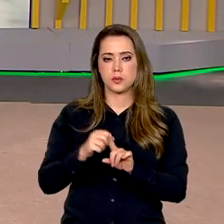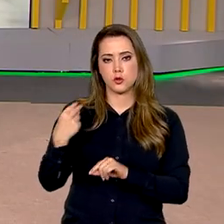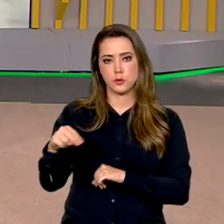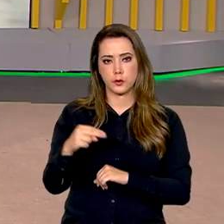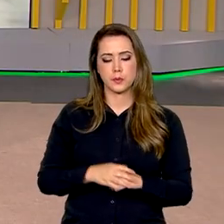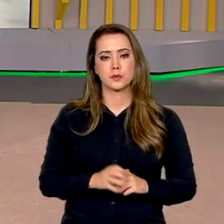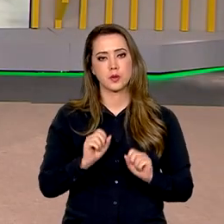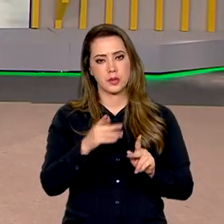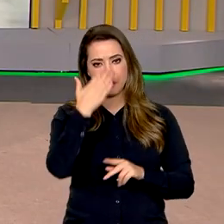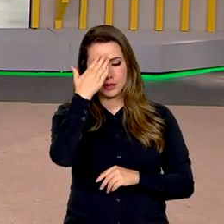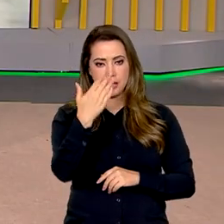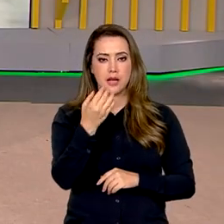Obrigado pelas informações. Uma ótima noite.